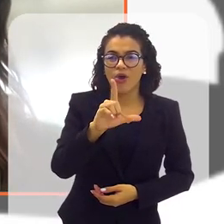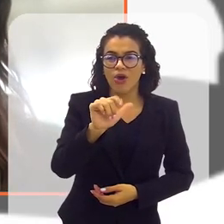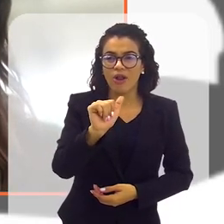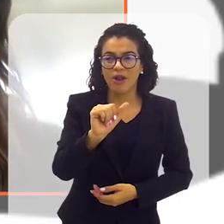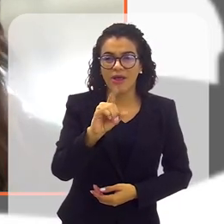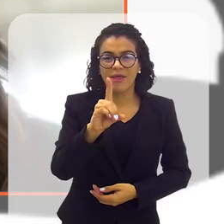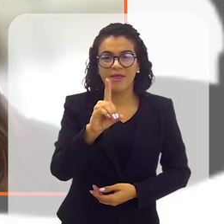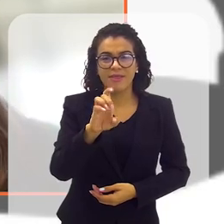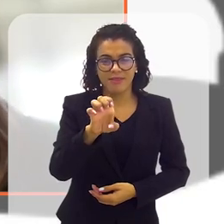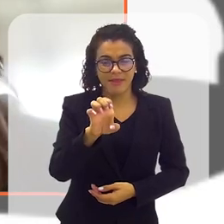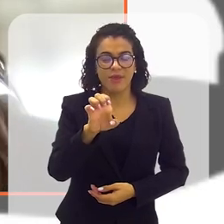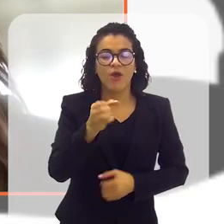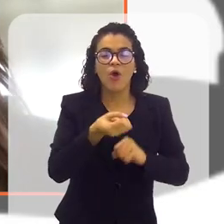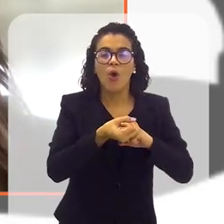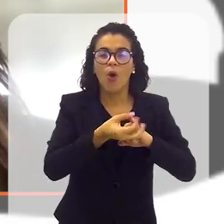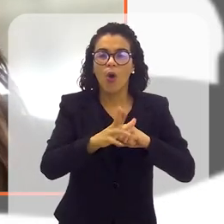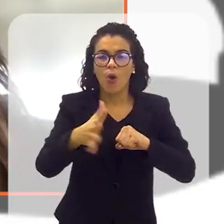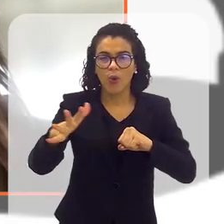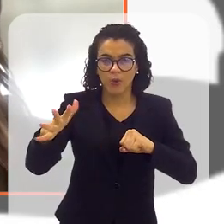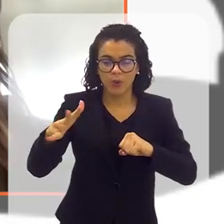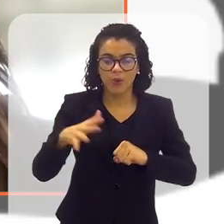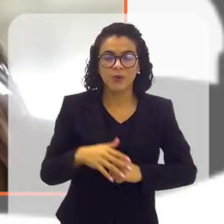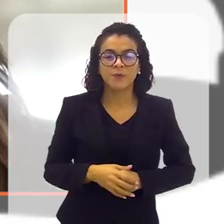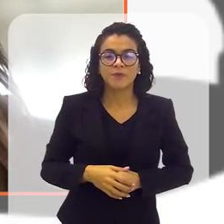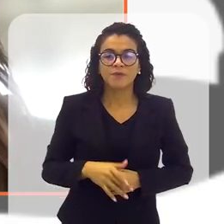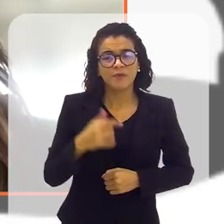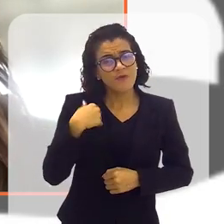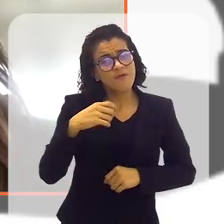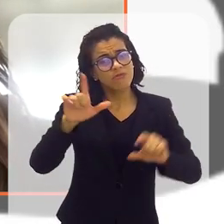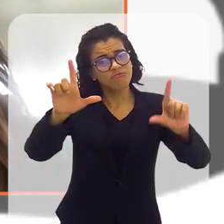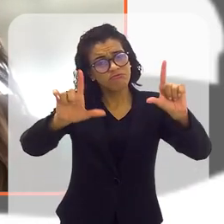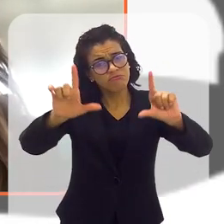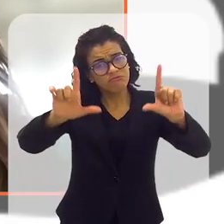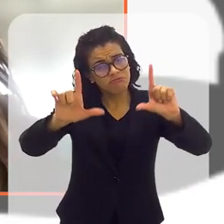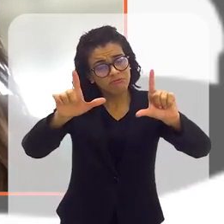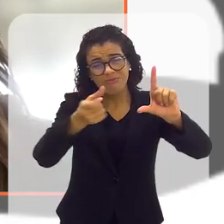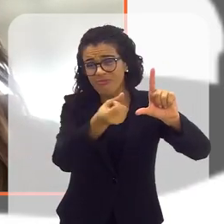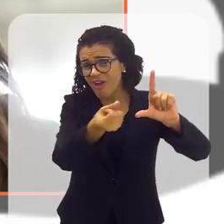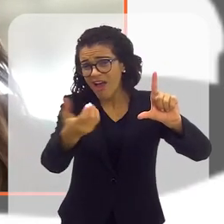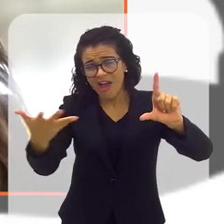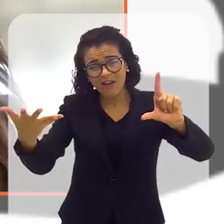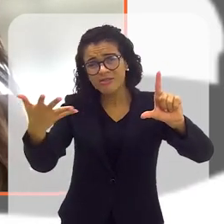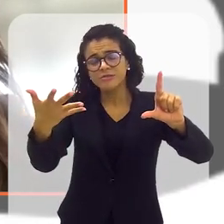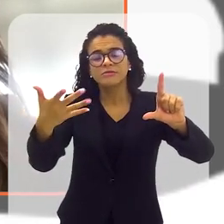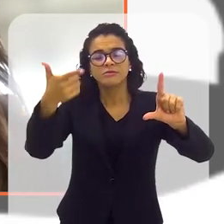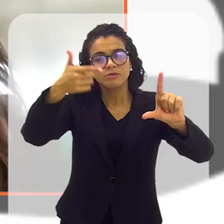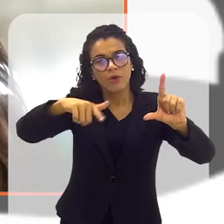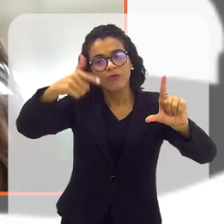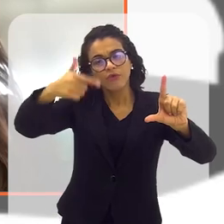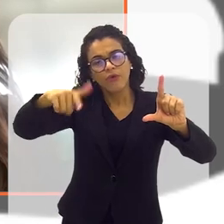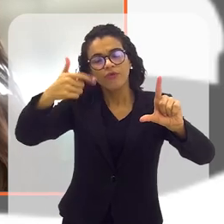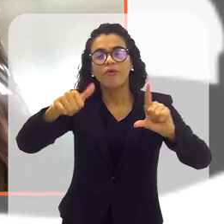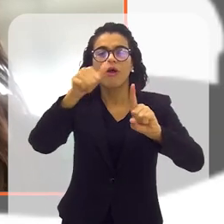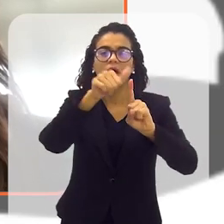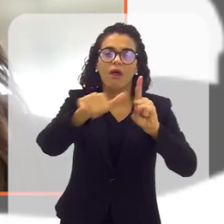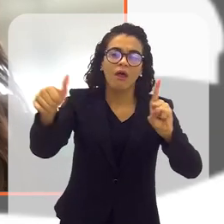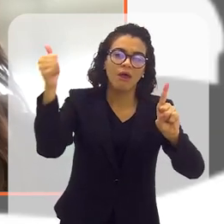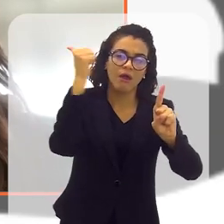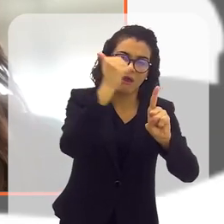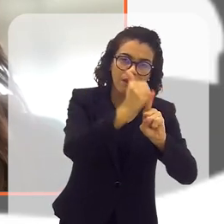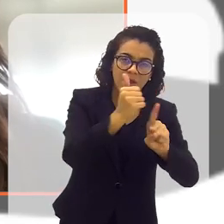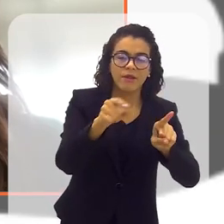não é? Veja, as mulheres, a gente vê na mídia recorrentemente os casos, que são os casos de